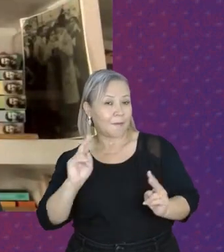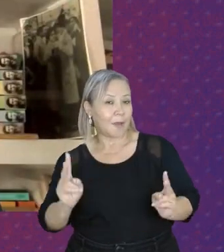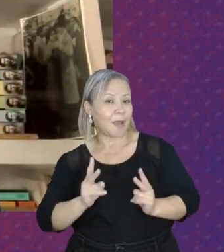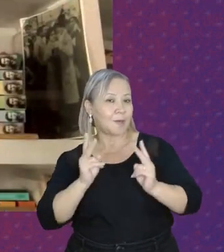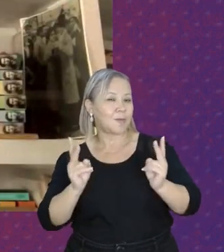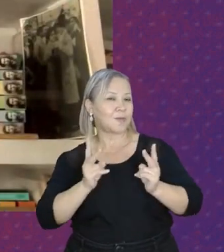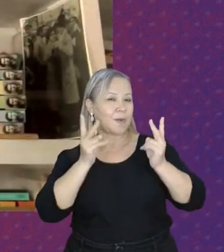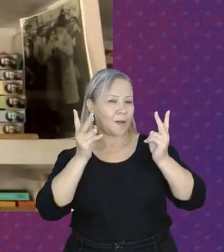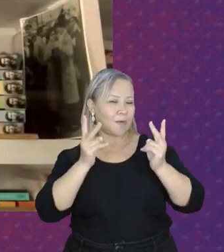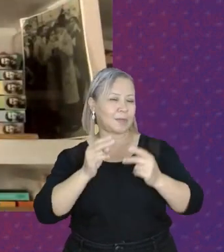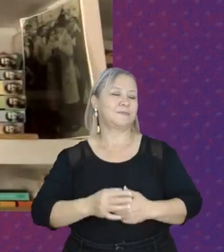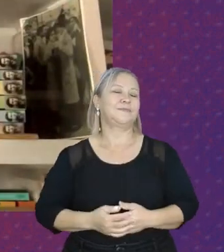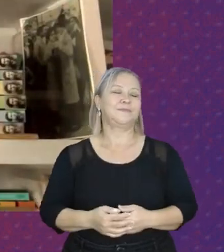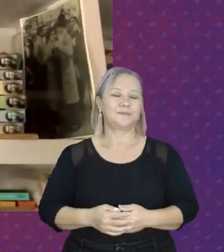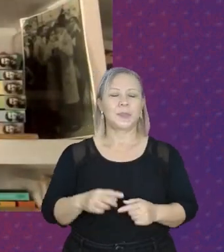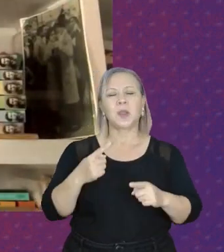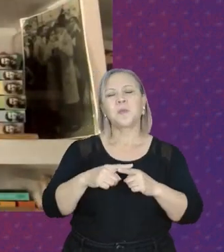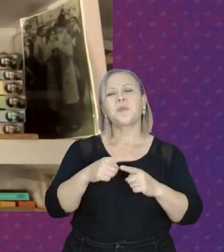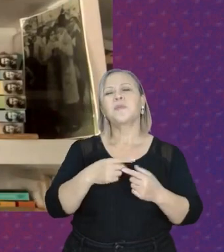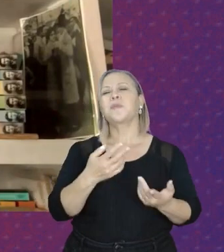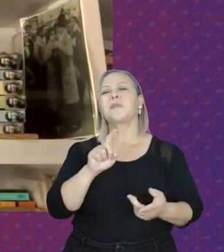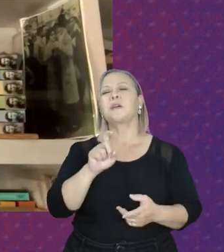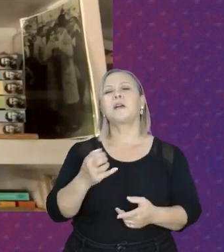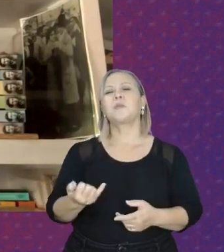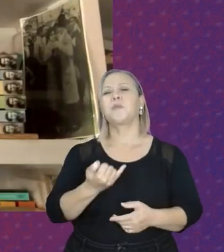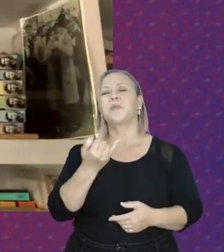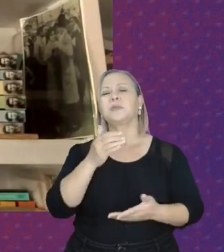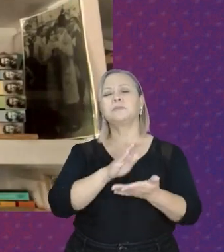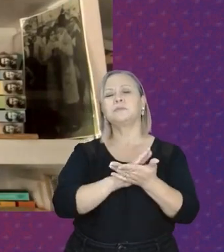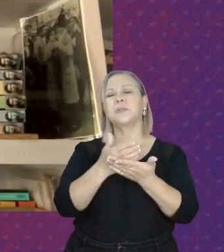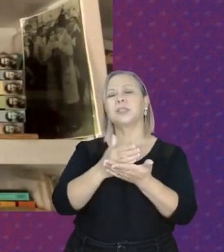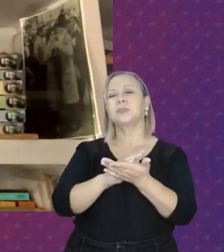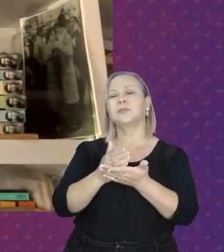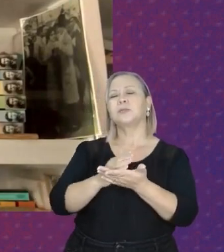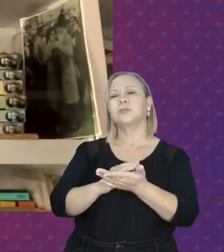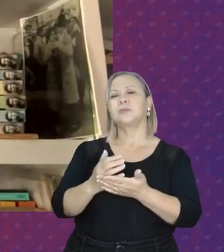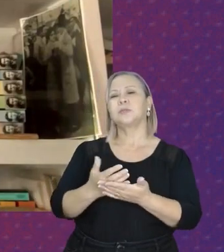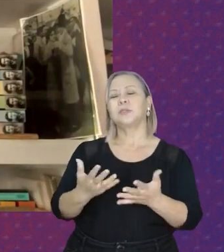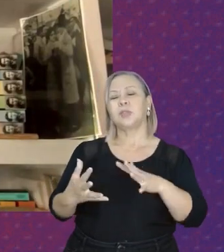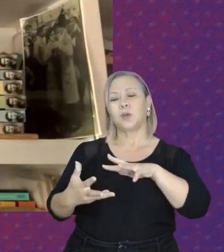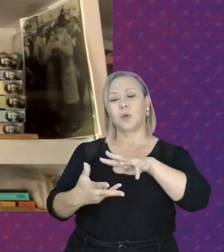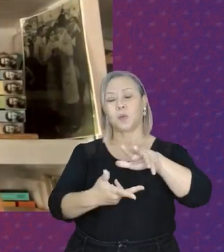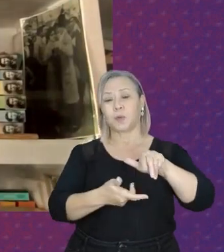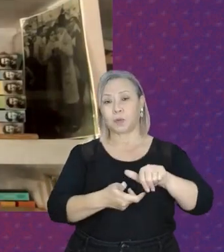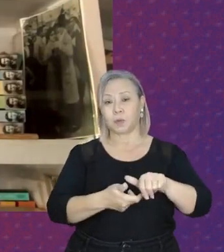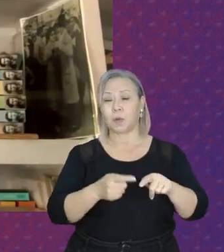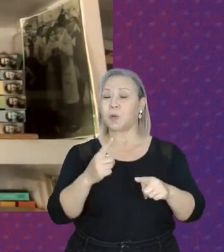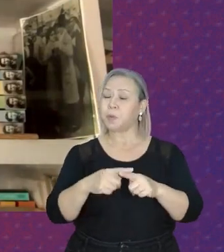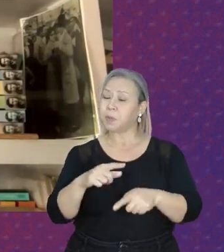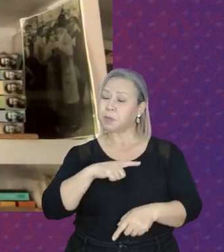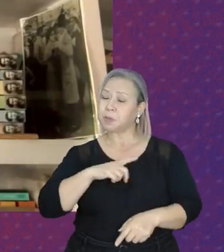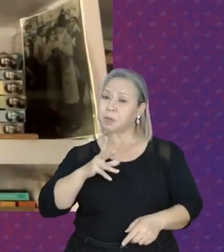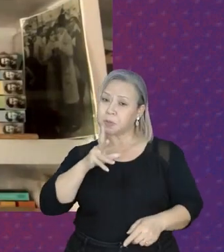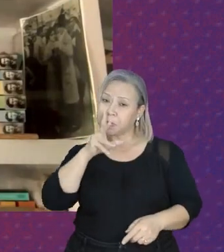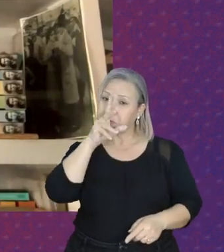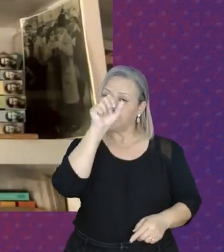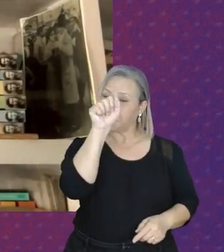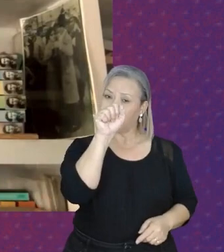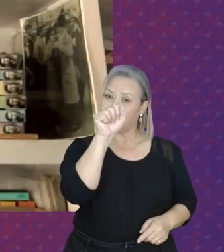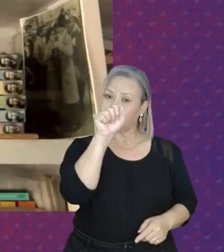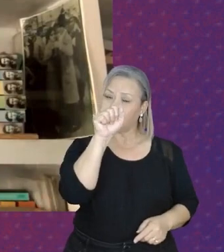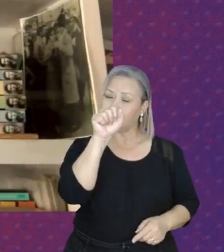Por que que é importante interpretar o mundo? Para que nós tenhamos força para nos